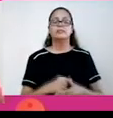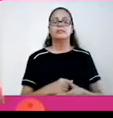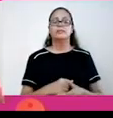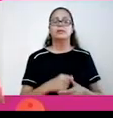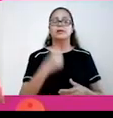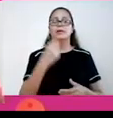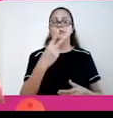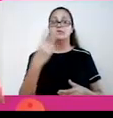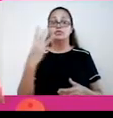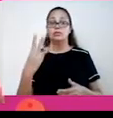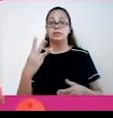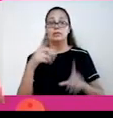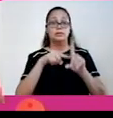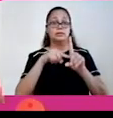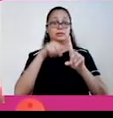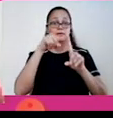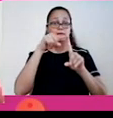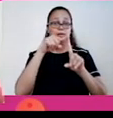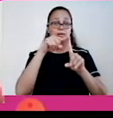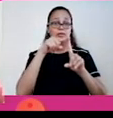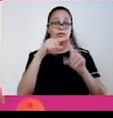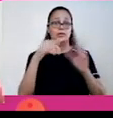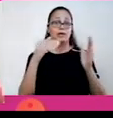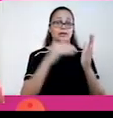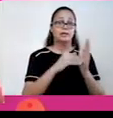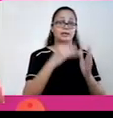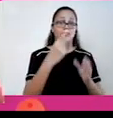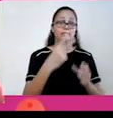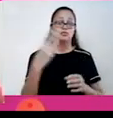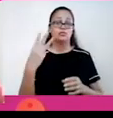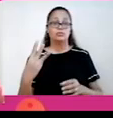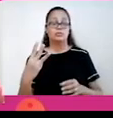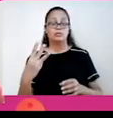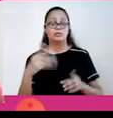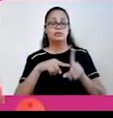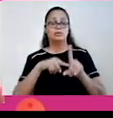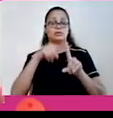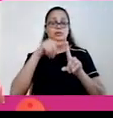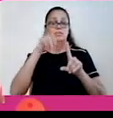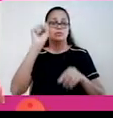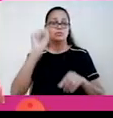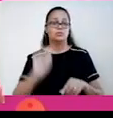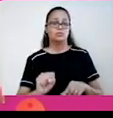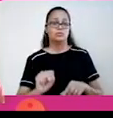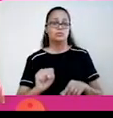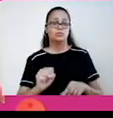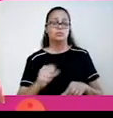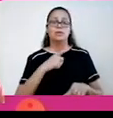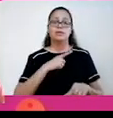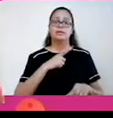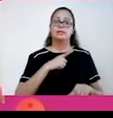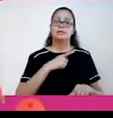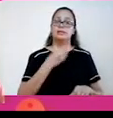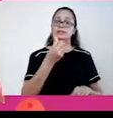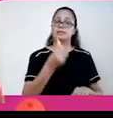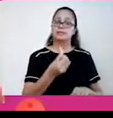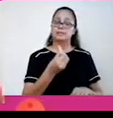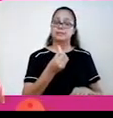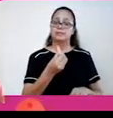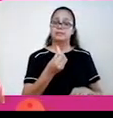graus norte até 53 graus sul, que é essa região aqui. Vocês podem observar, olha só, que tem seis